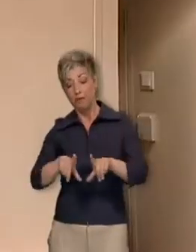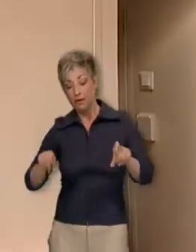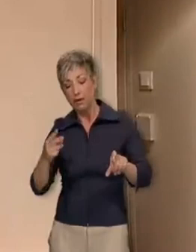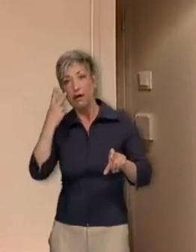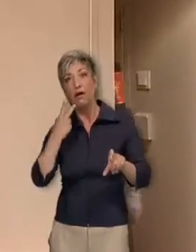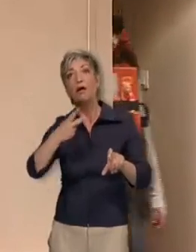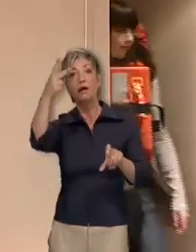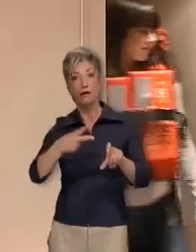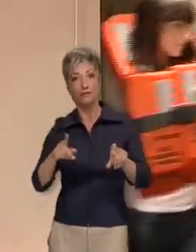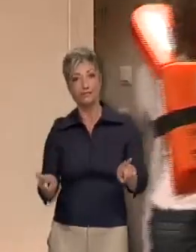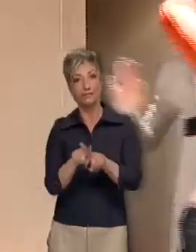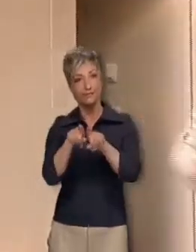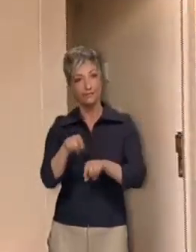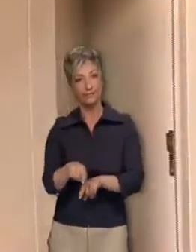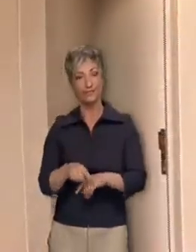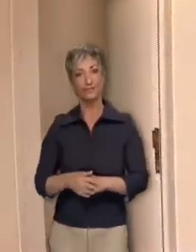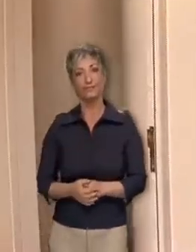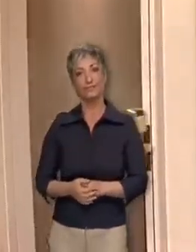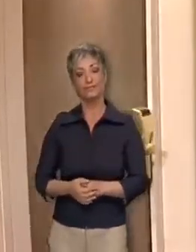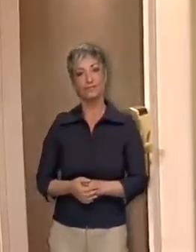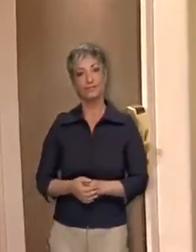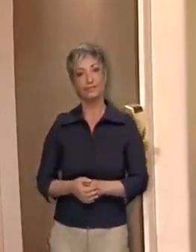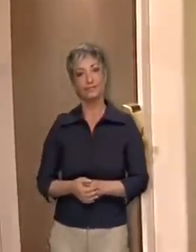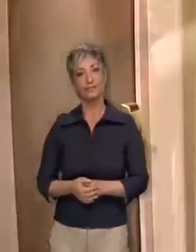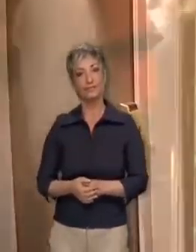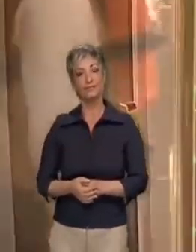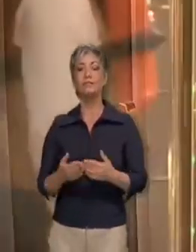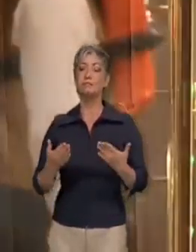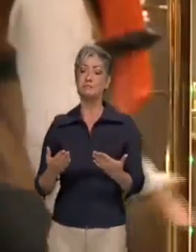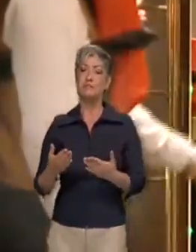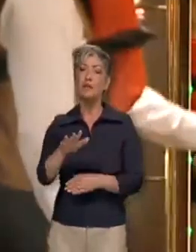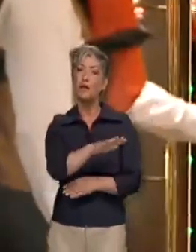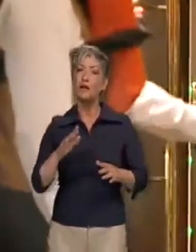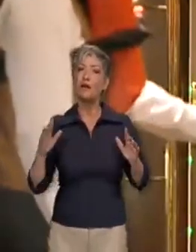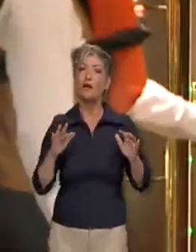Ao dirigir-se para o ponto de encontro, siga com calma e sem correr.